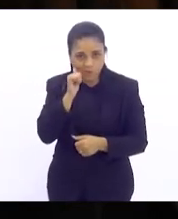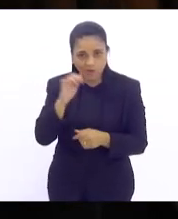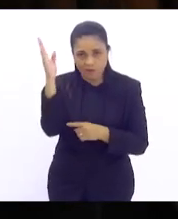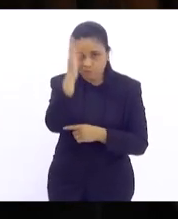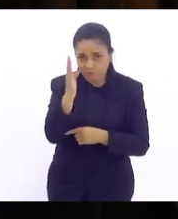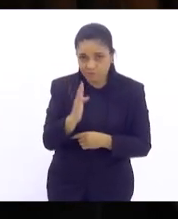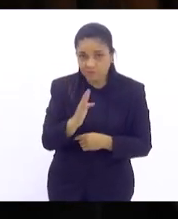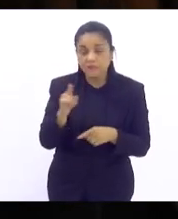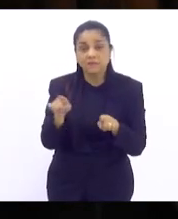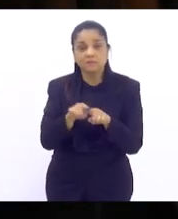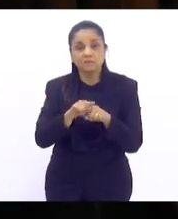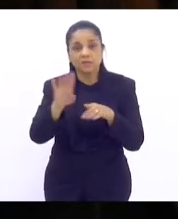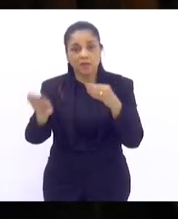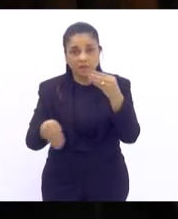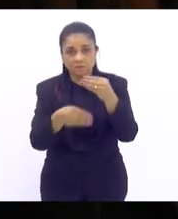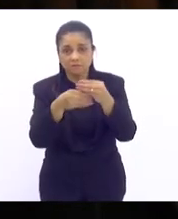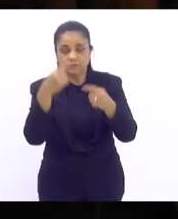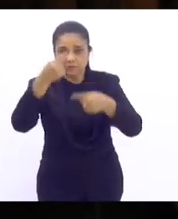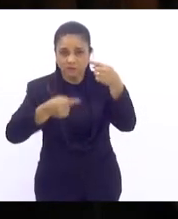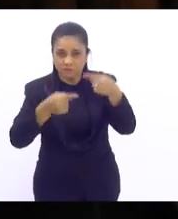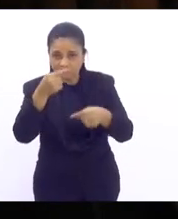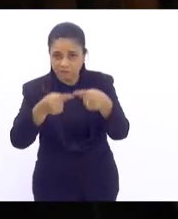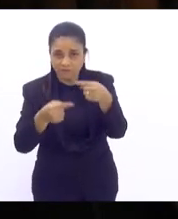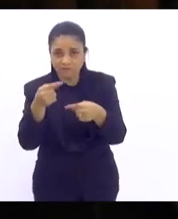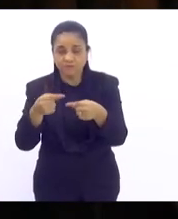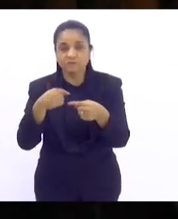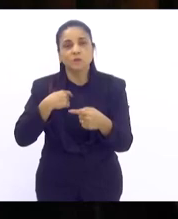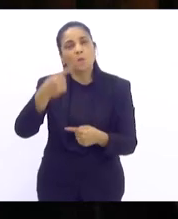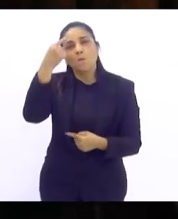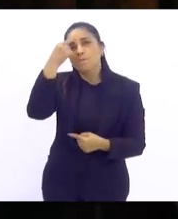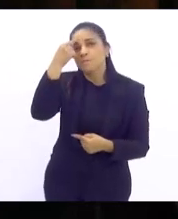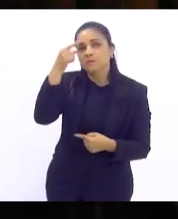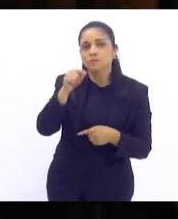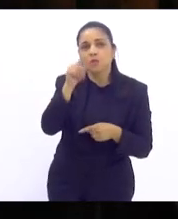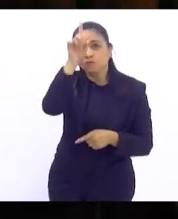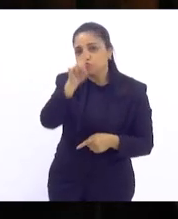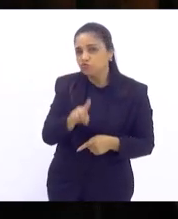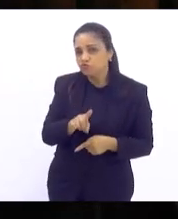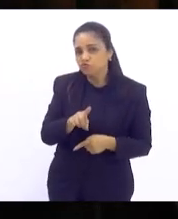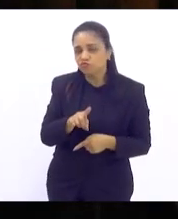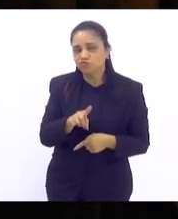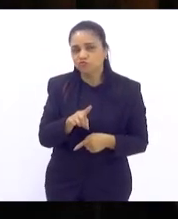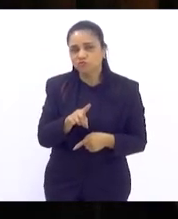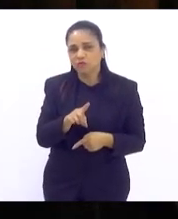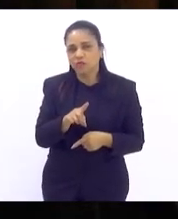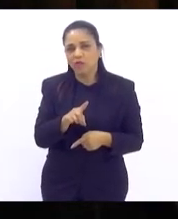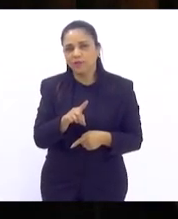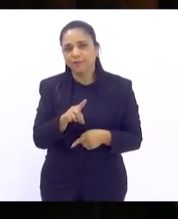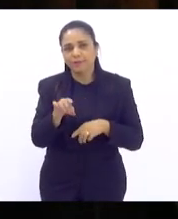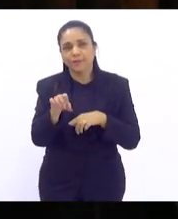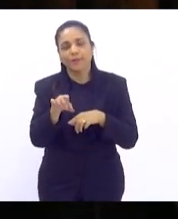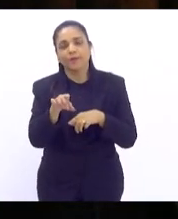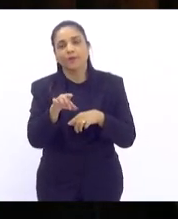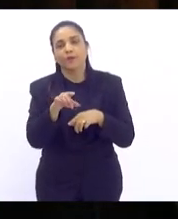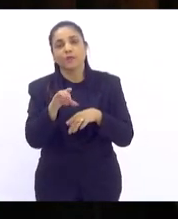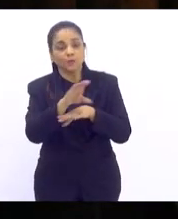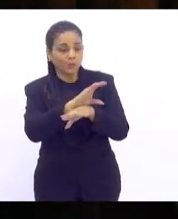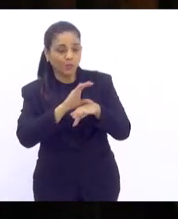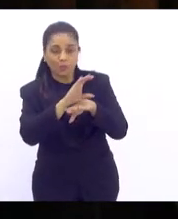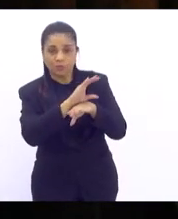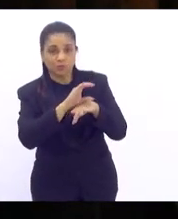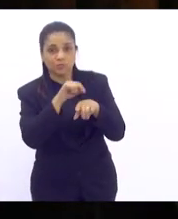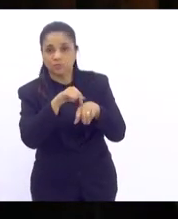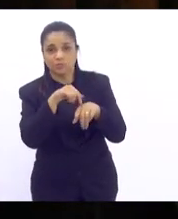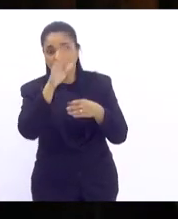acrescer a esse debate uma reflexão dos direitos que não são constituídos a partir do voto.